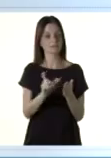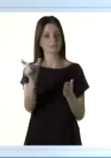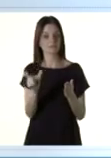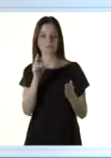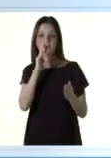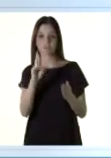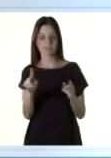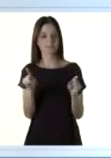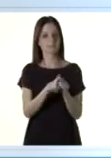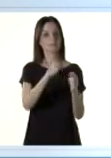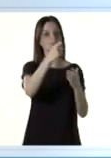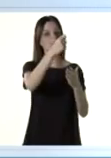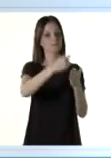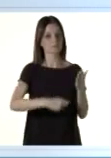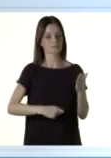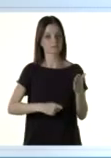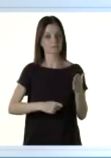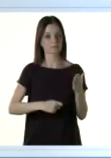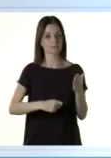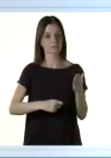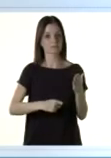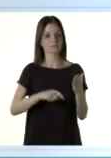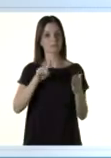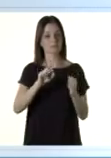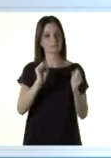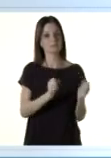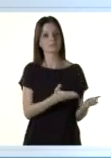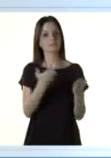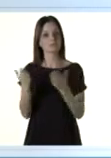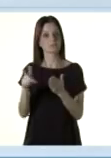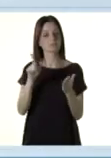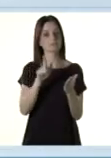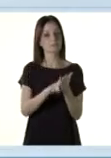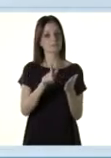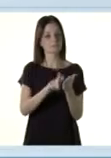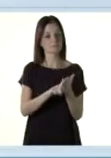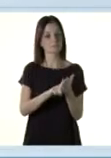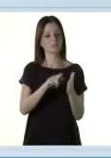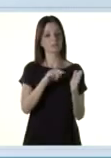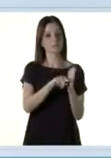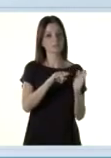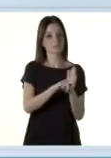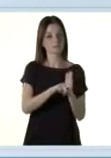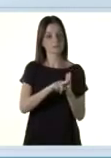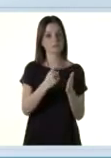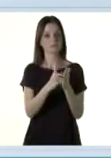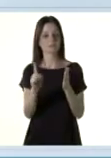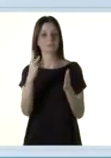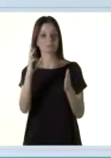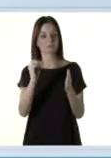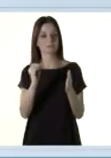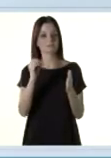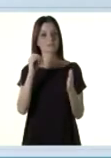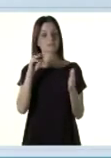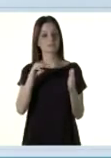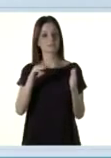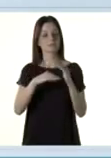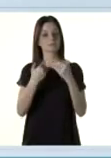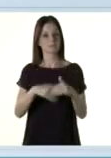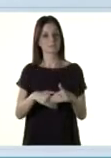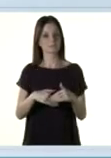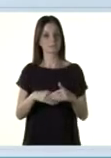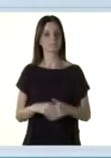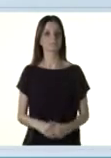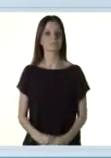O que vale mesmo é o cartão de respostas e a folha de redação. Mas você só pode levar o caderno de questões nos últimos